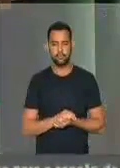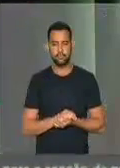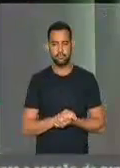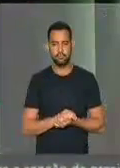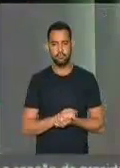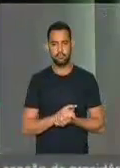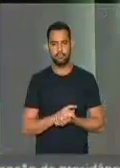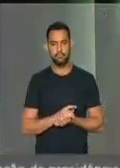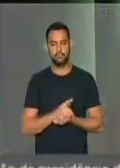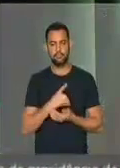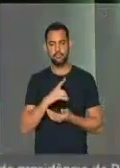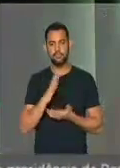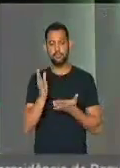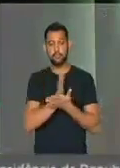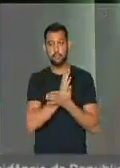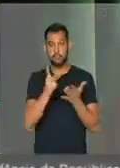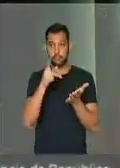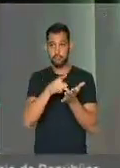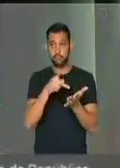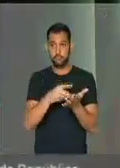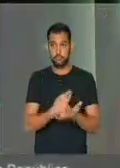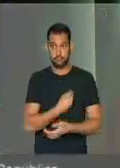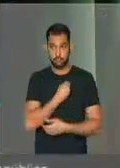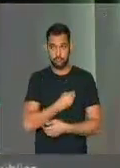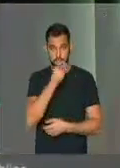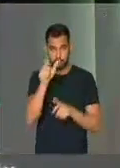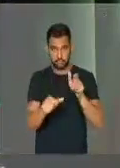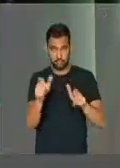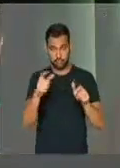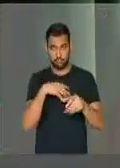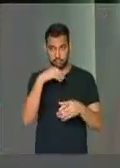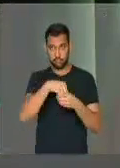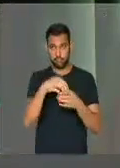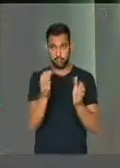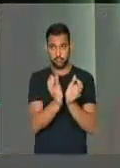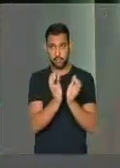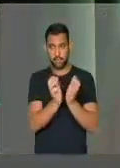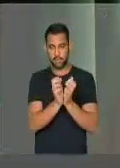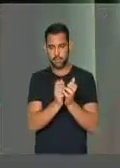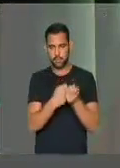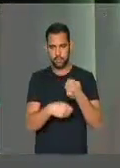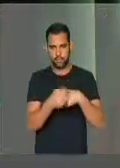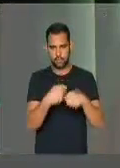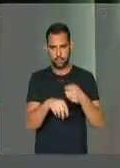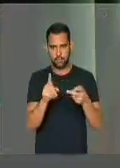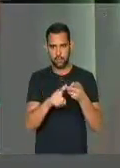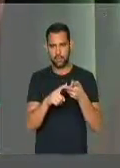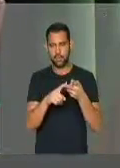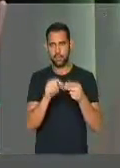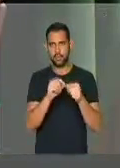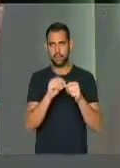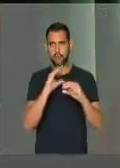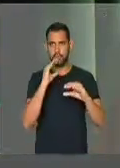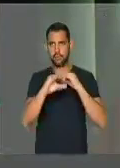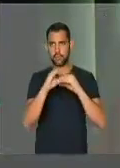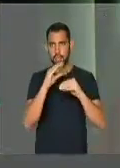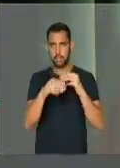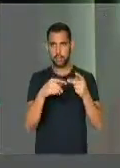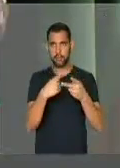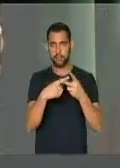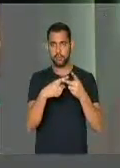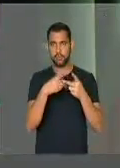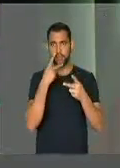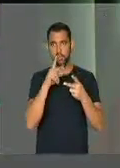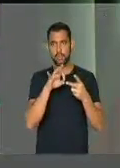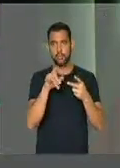De agentes reais, grandes corporações financeiras, grandes órgãos de comunicação, de